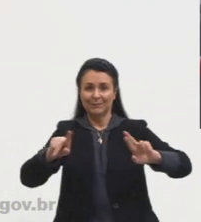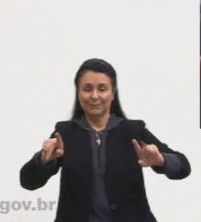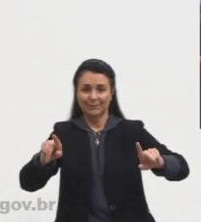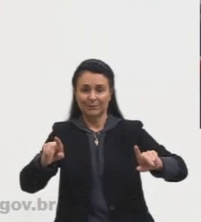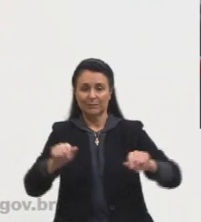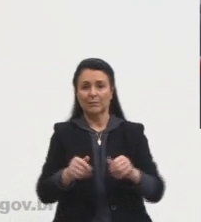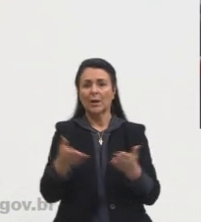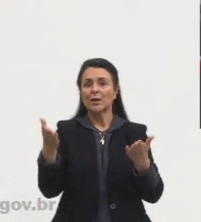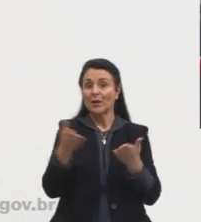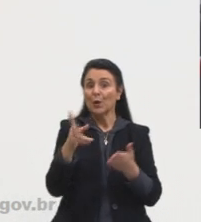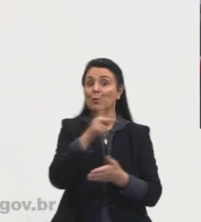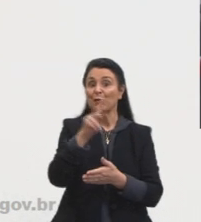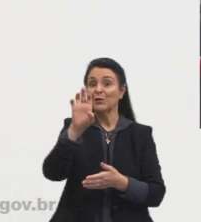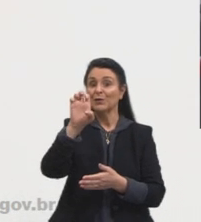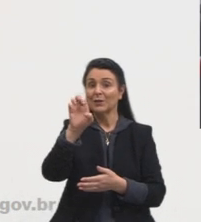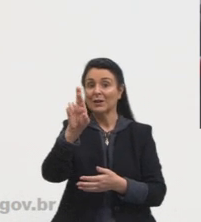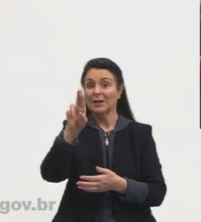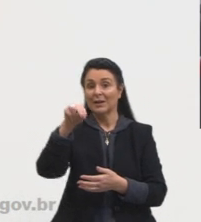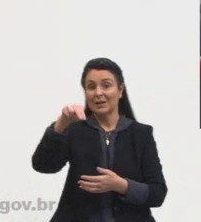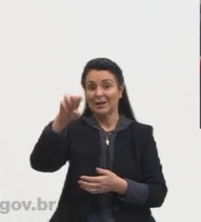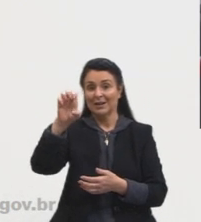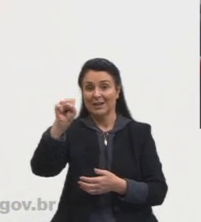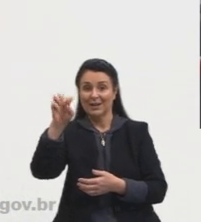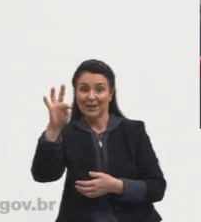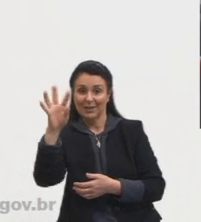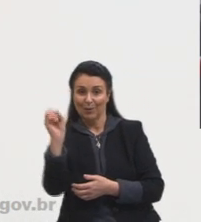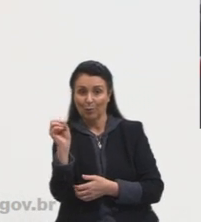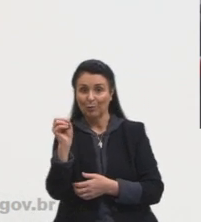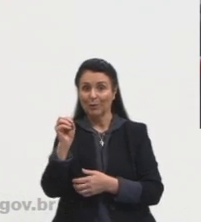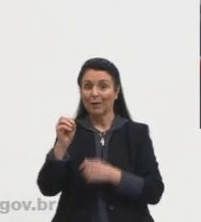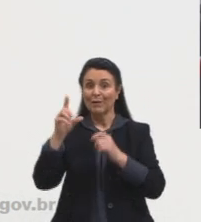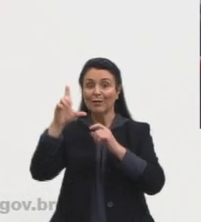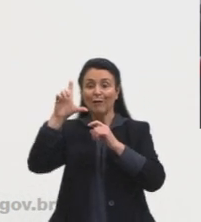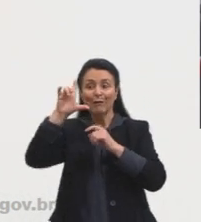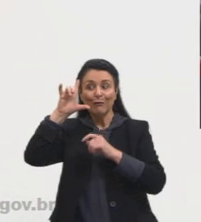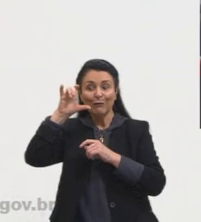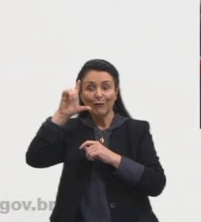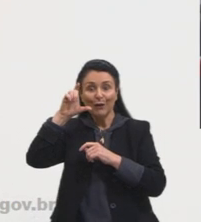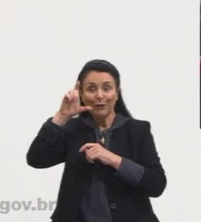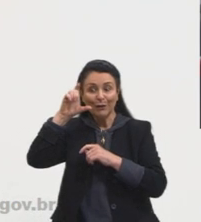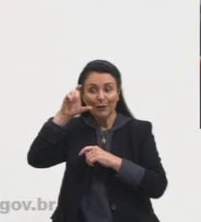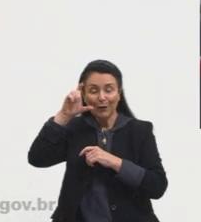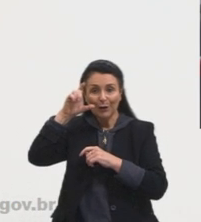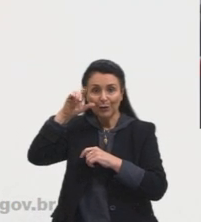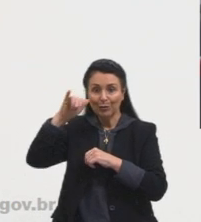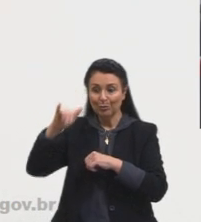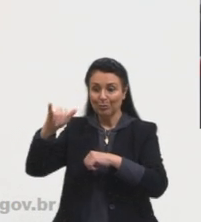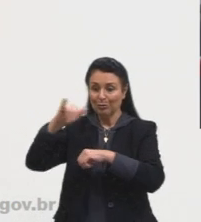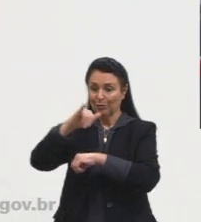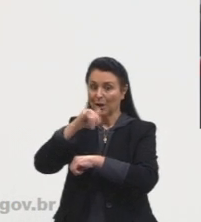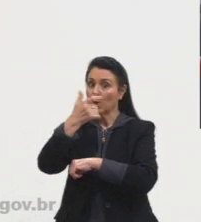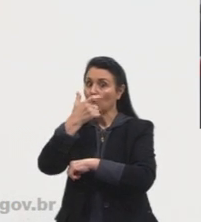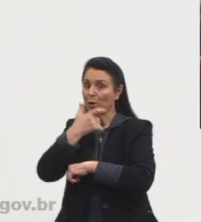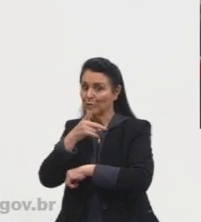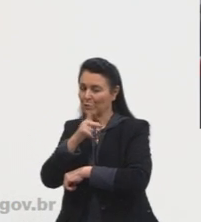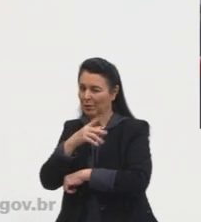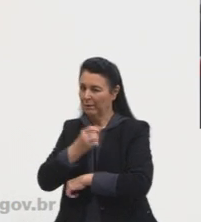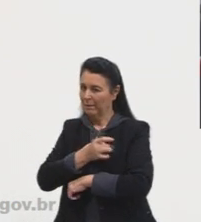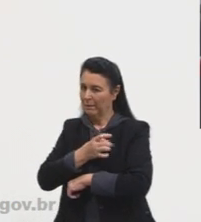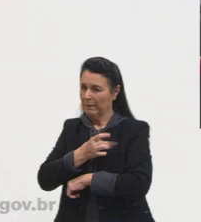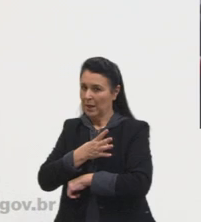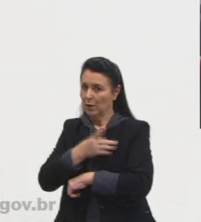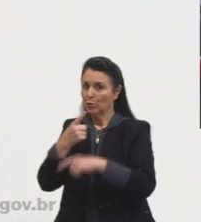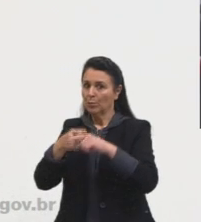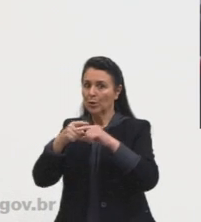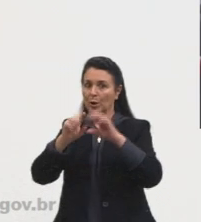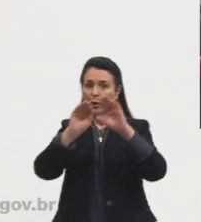Uma já do professor Ernesto, né, tirando foto do avião aqui, eu tenho certeza que ele tava com medo, porque, ó, tu vai entrar numa nuvem,